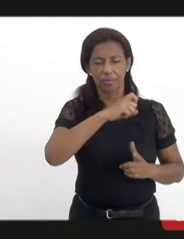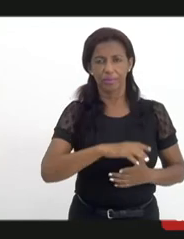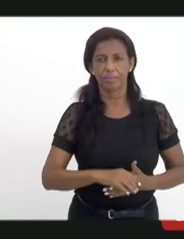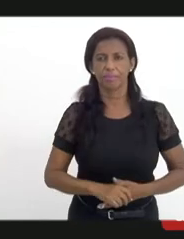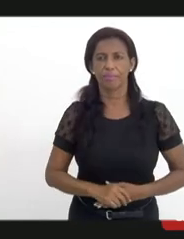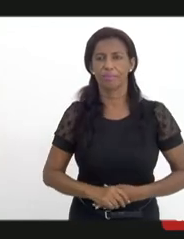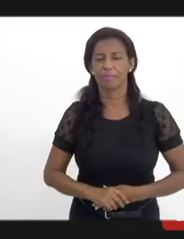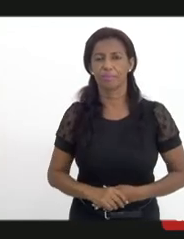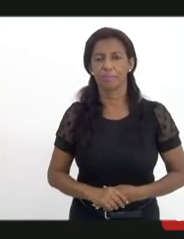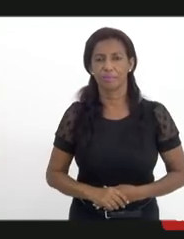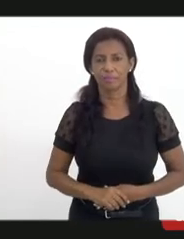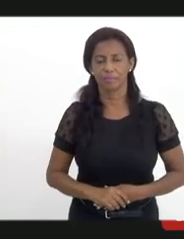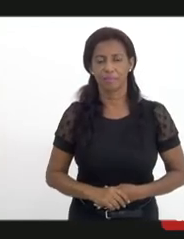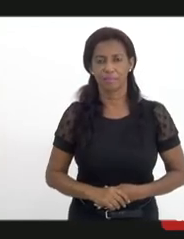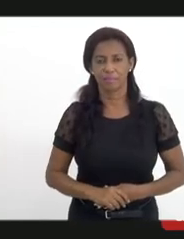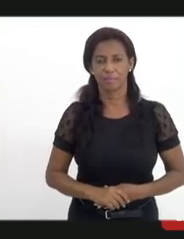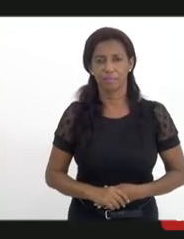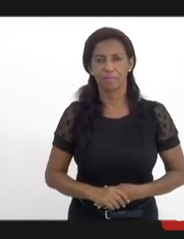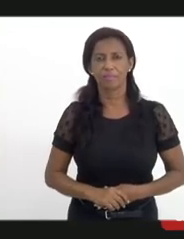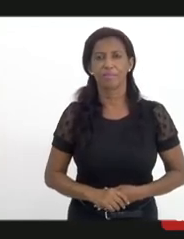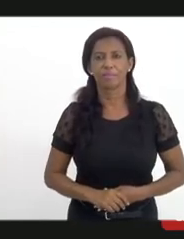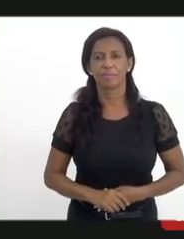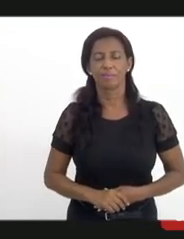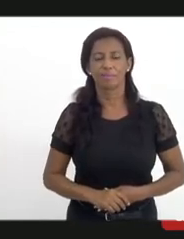Está com dificuldade aqui de abrir o som.